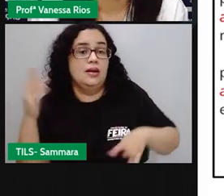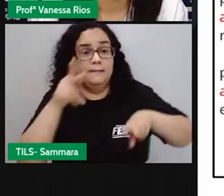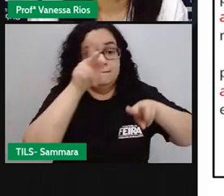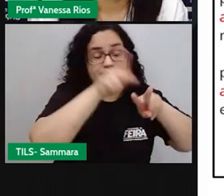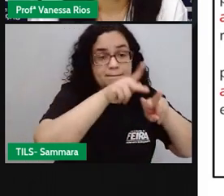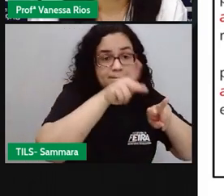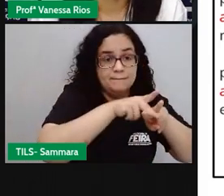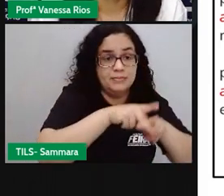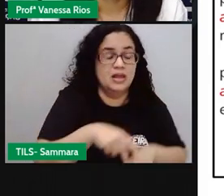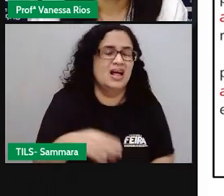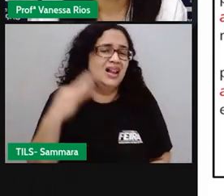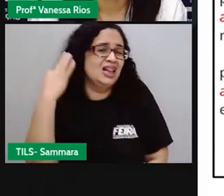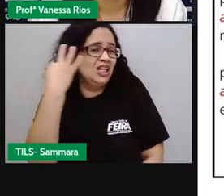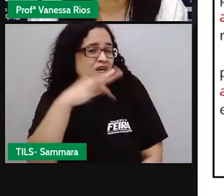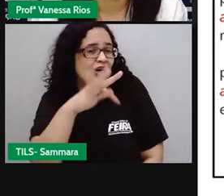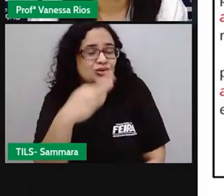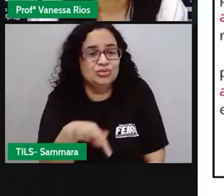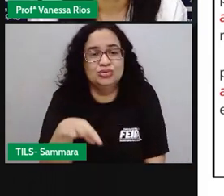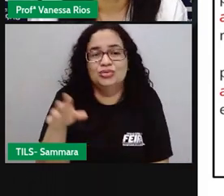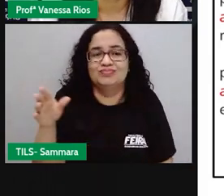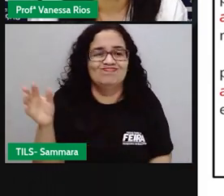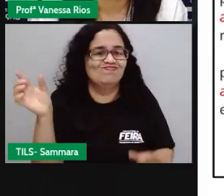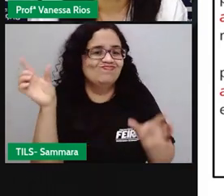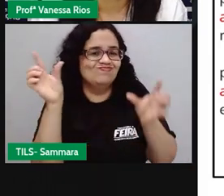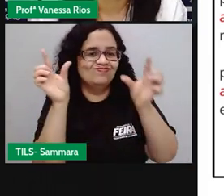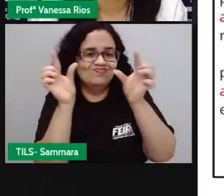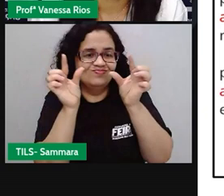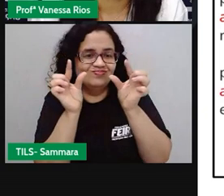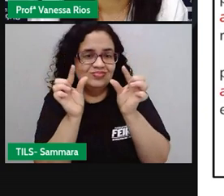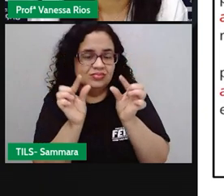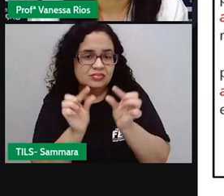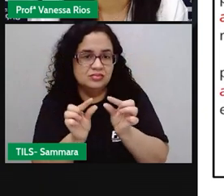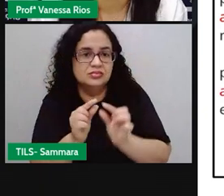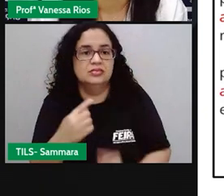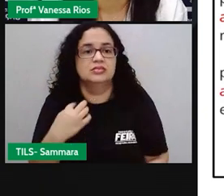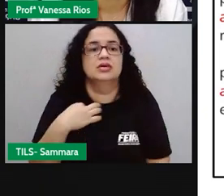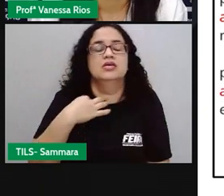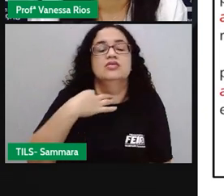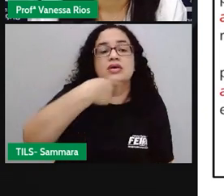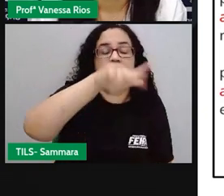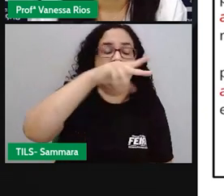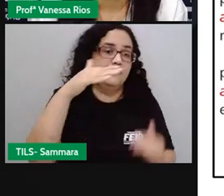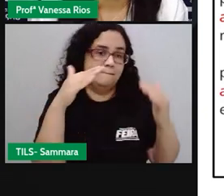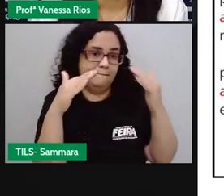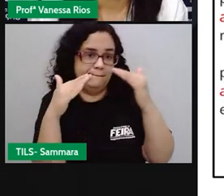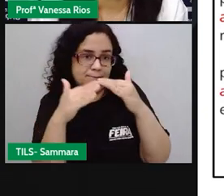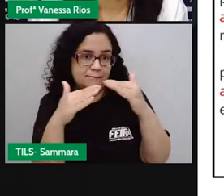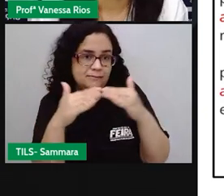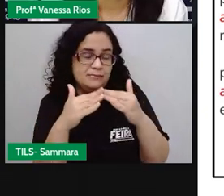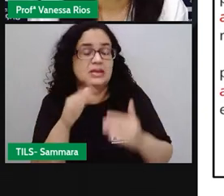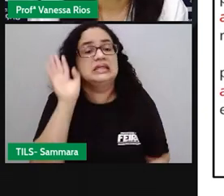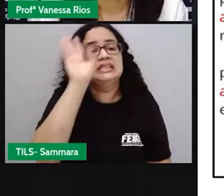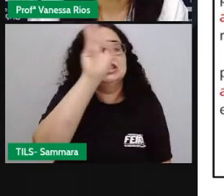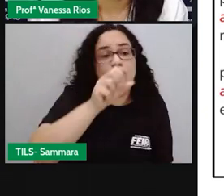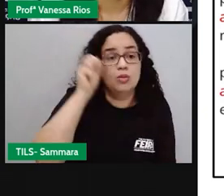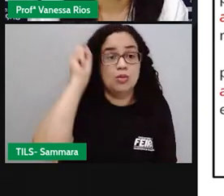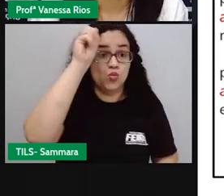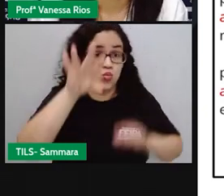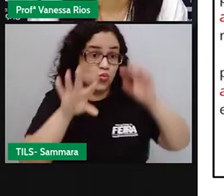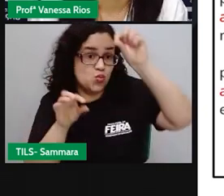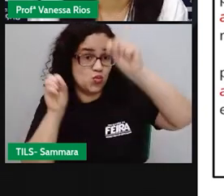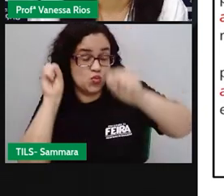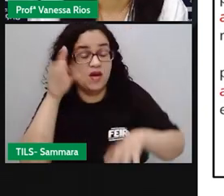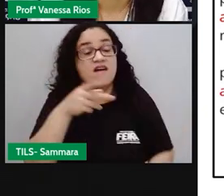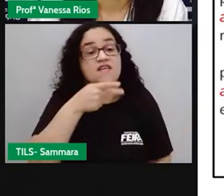minha perna. A dor diminuiu muito e, amparado nela, fui até minha casa. Chame uma ambulância,